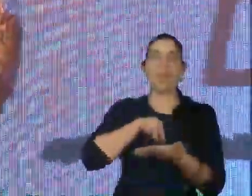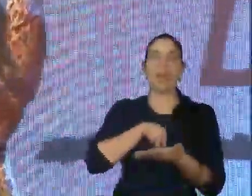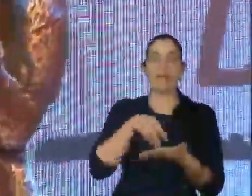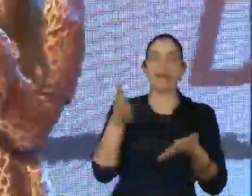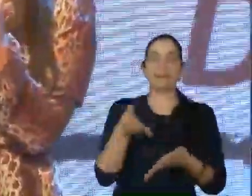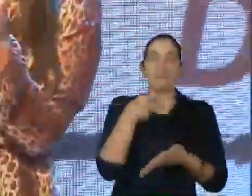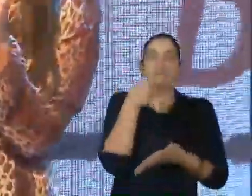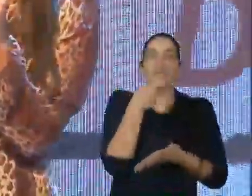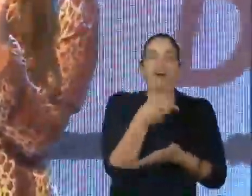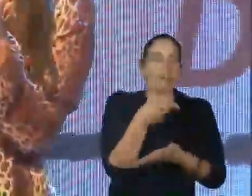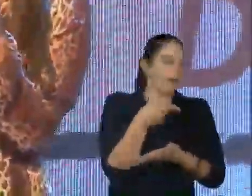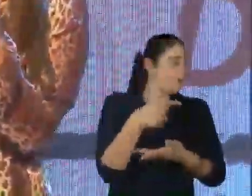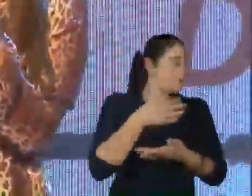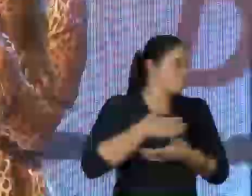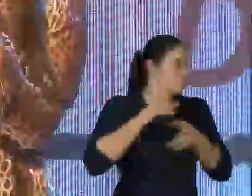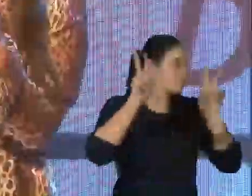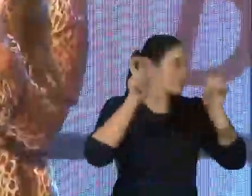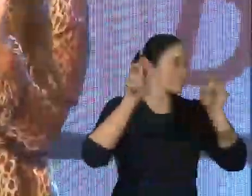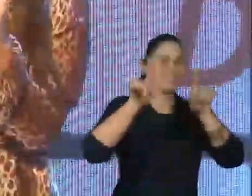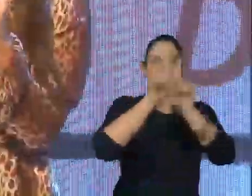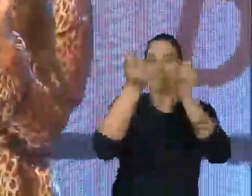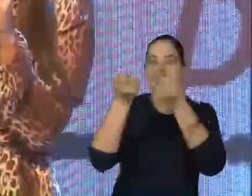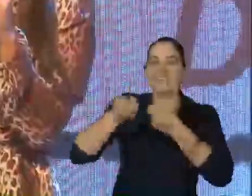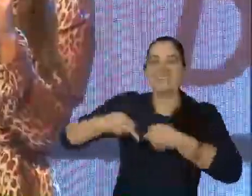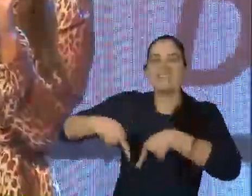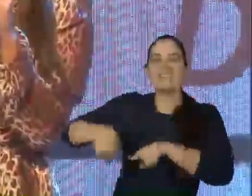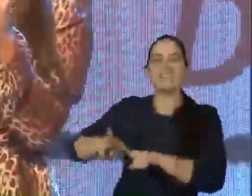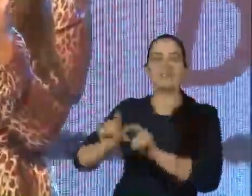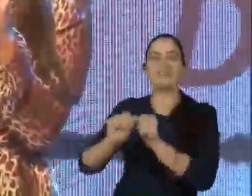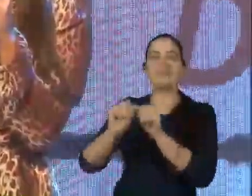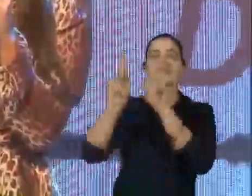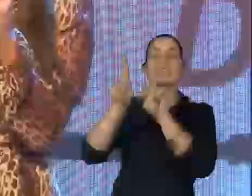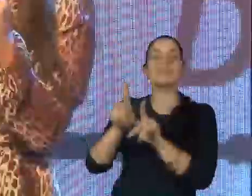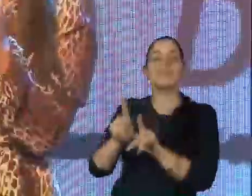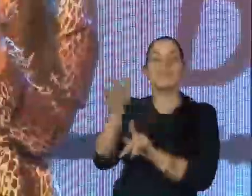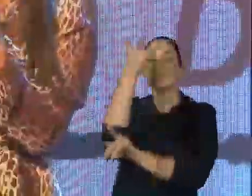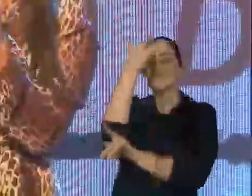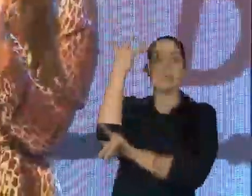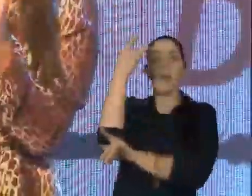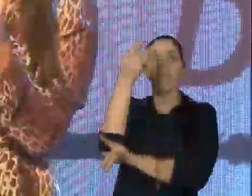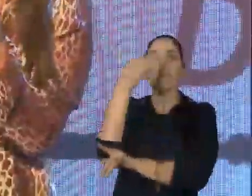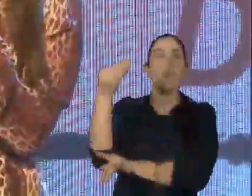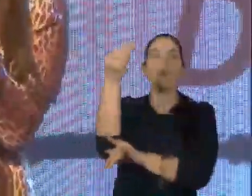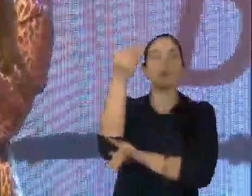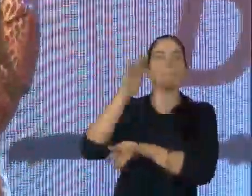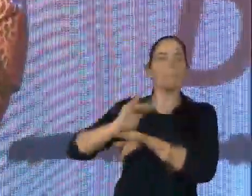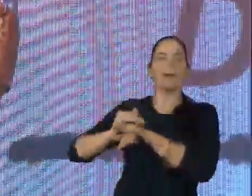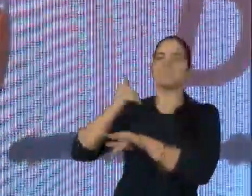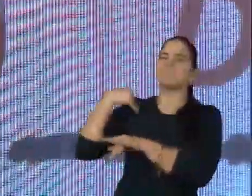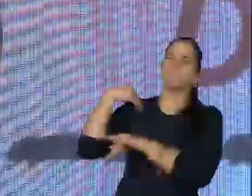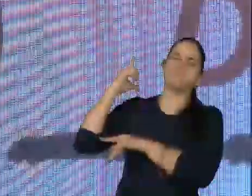falar de realmente um assunto que é um desafio, de pessoas que estão há muito mais tempo que eu